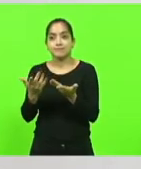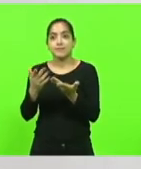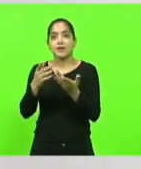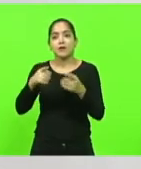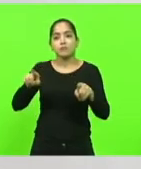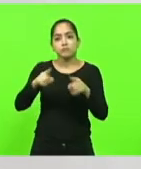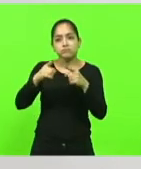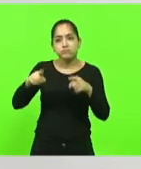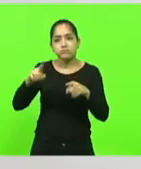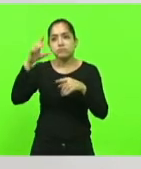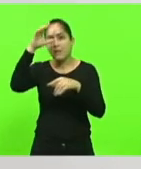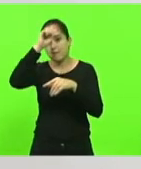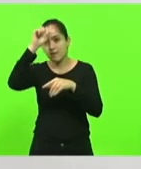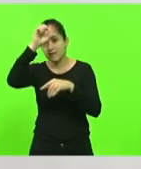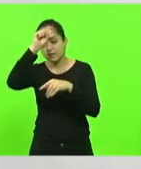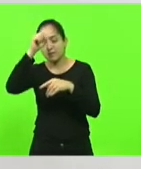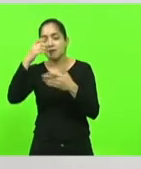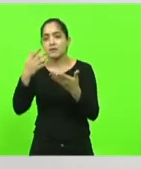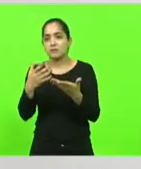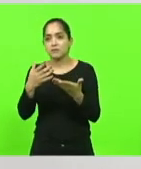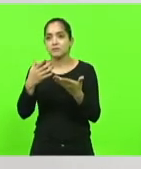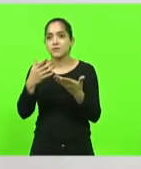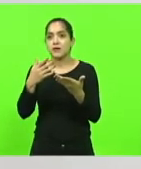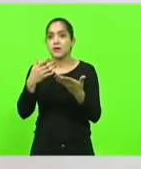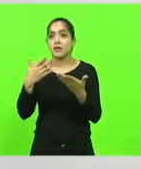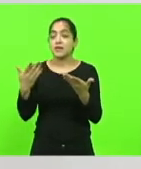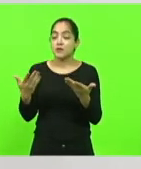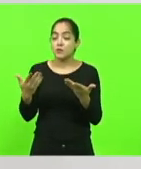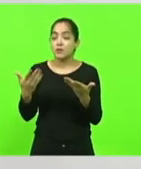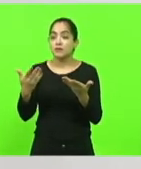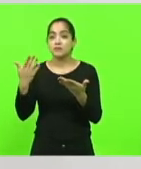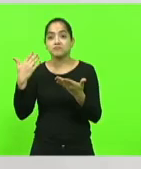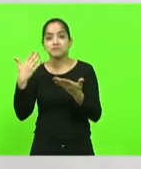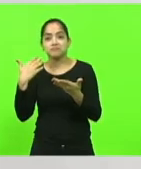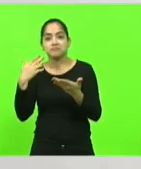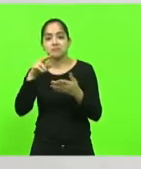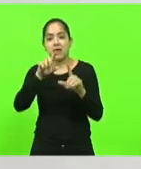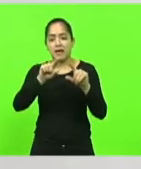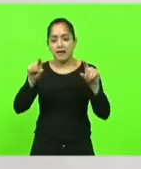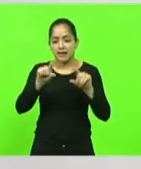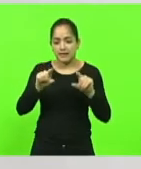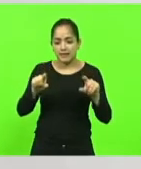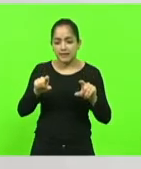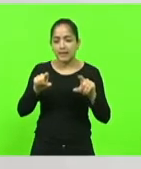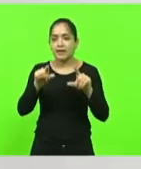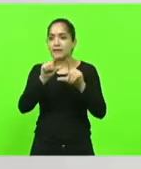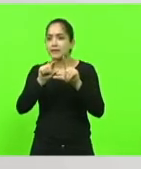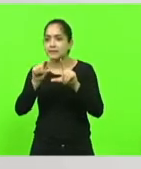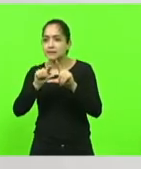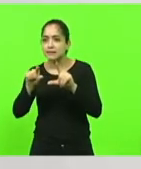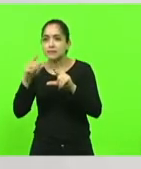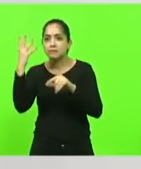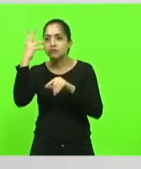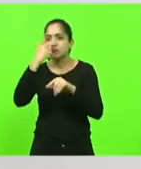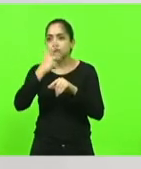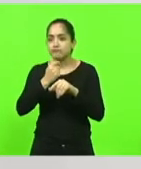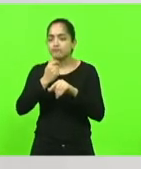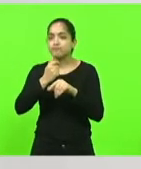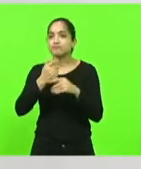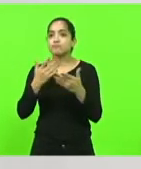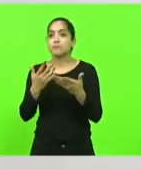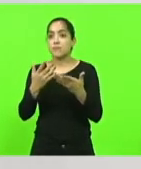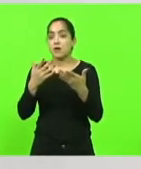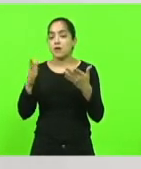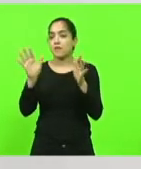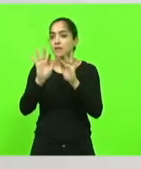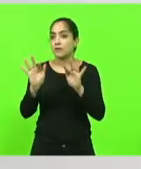tive que aprender a cantar a canção e cantava. Quando eu cantava, achava a letra bonita, magnífica, tocava o meu coração. Mas eu fico feliz de